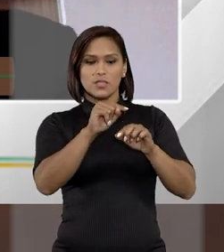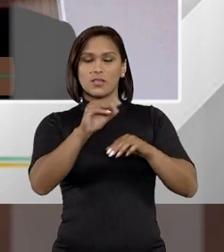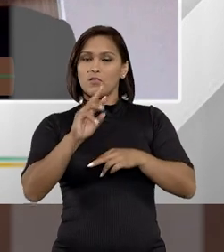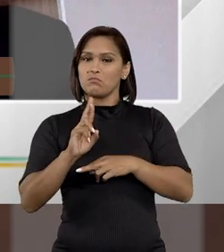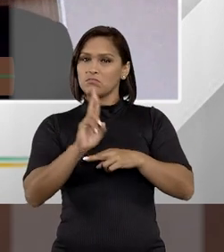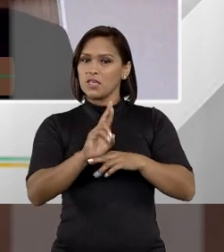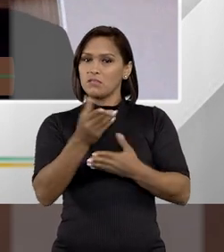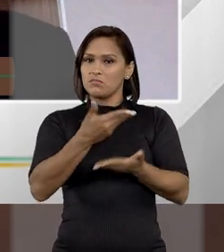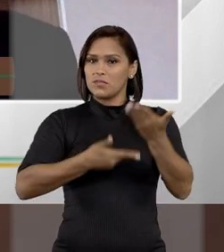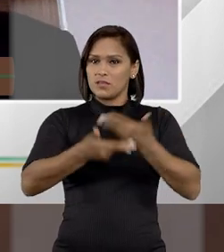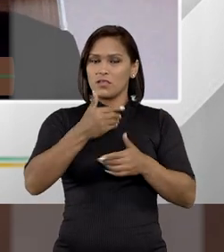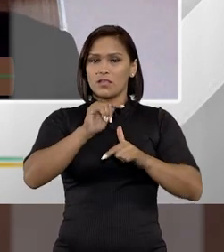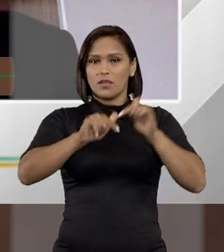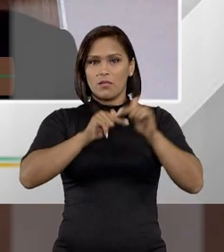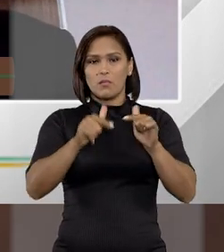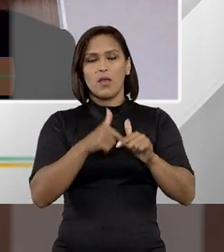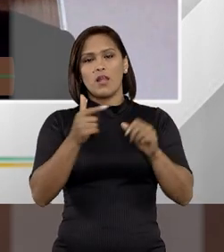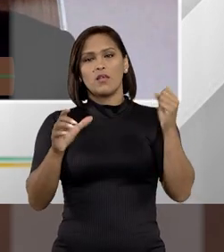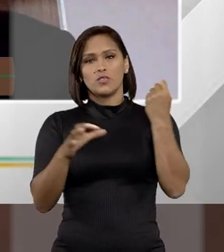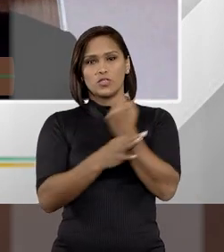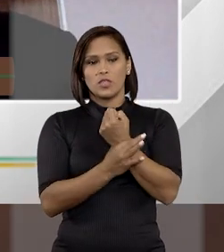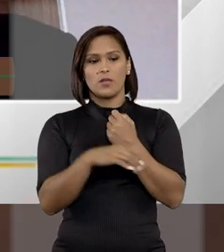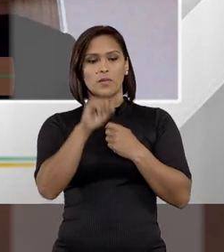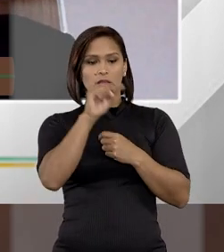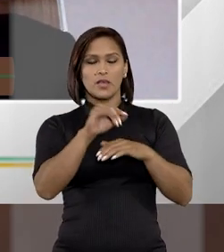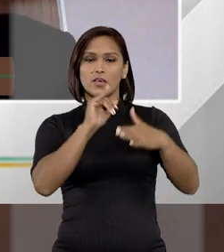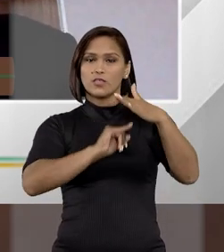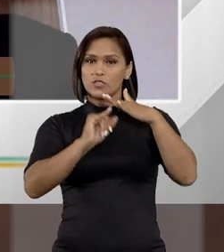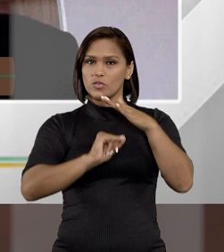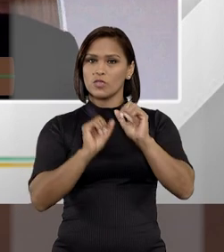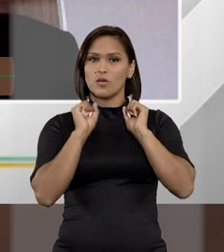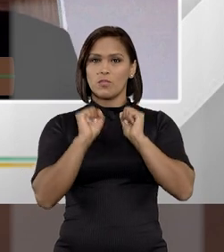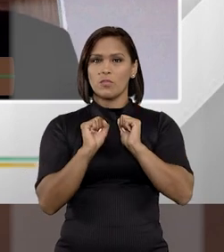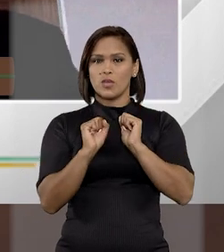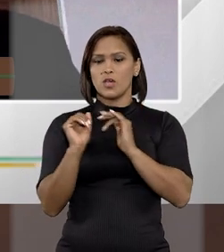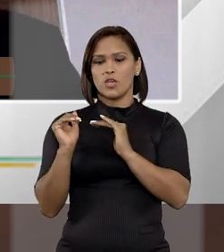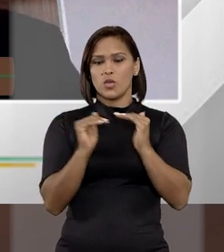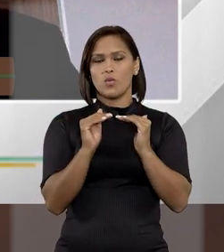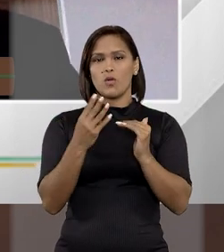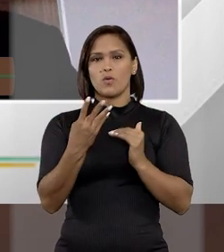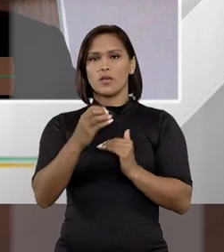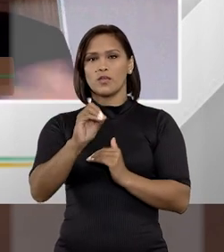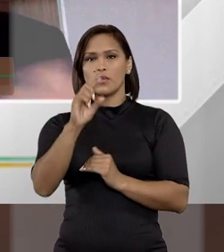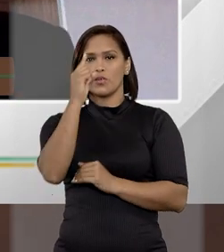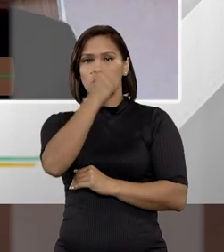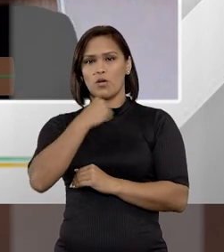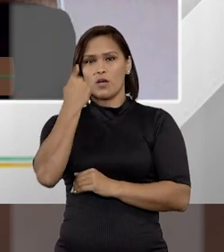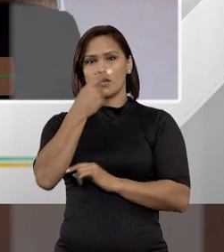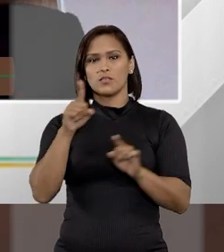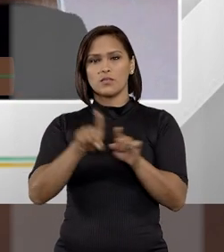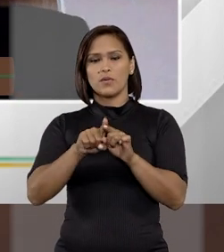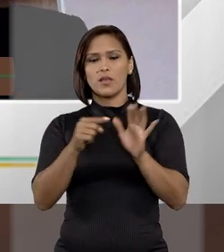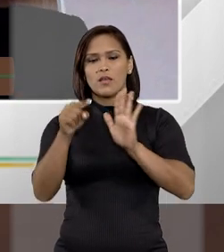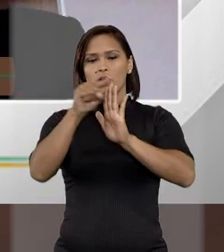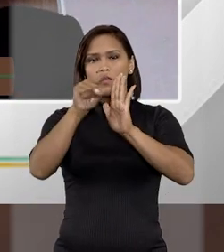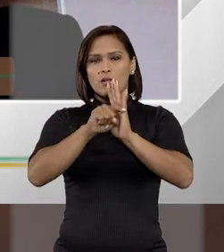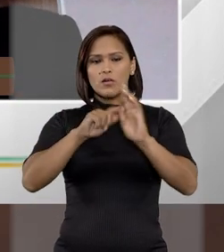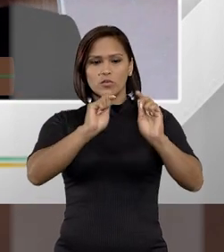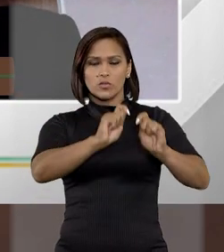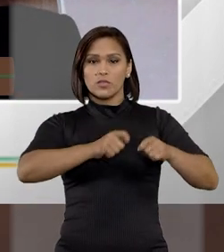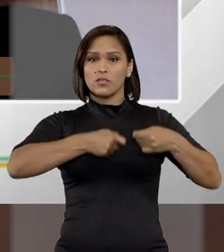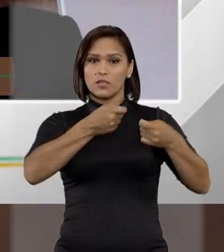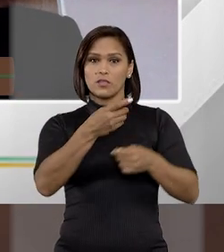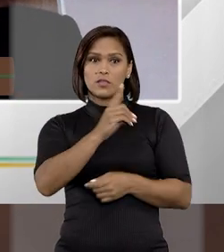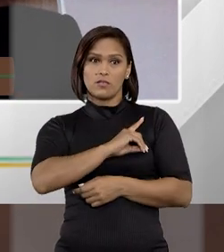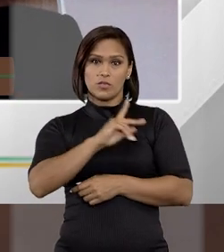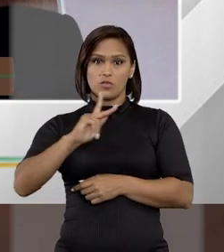qual faz parte aquele agente de segurança, para que essa instituição, em igual prazo, também indique ali um